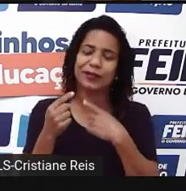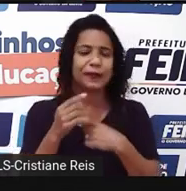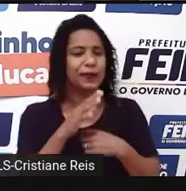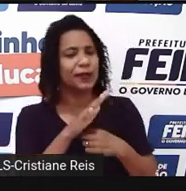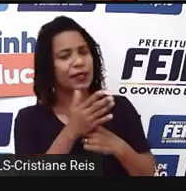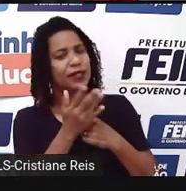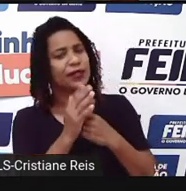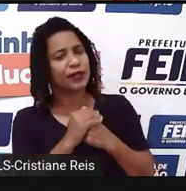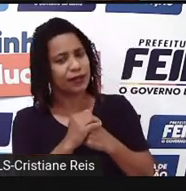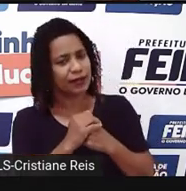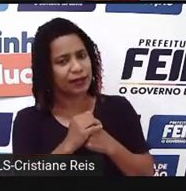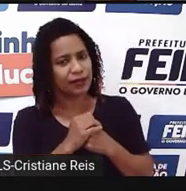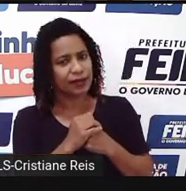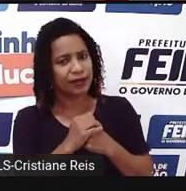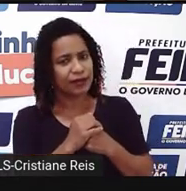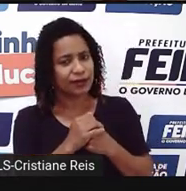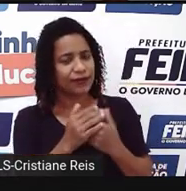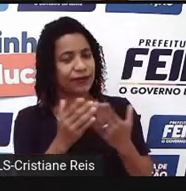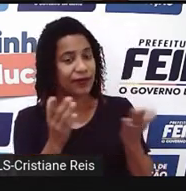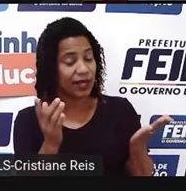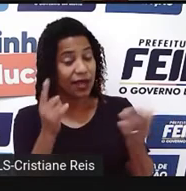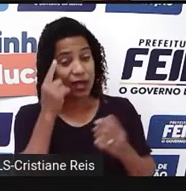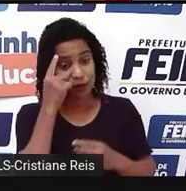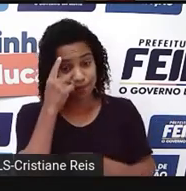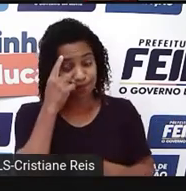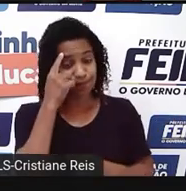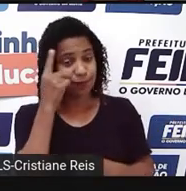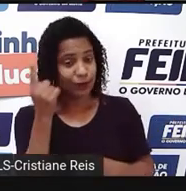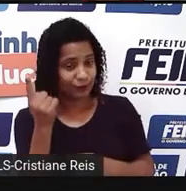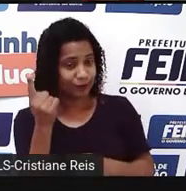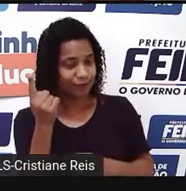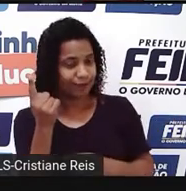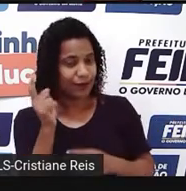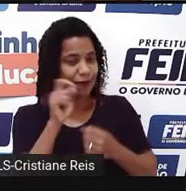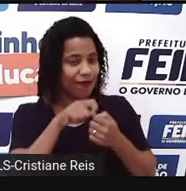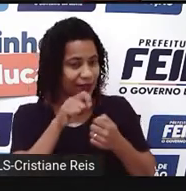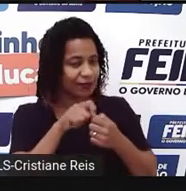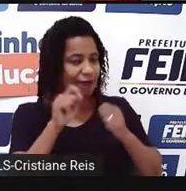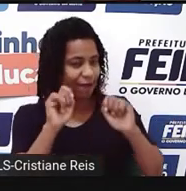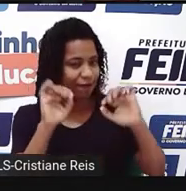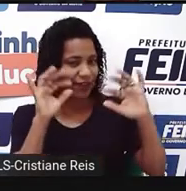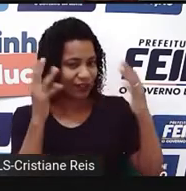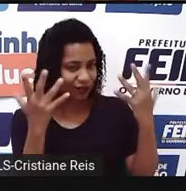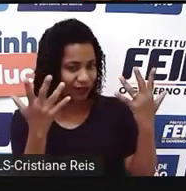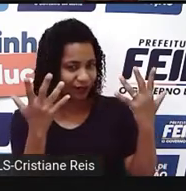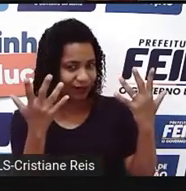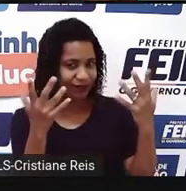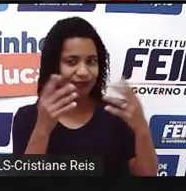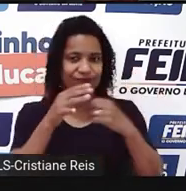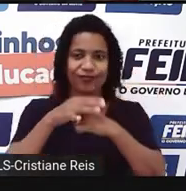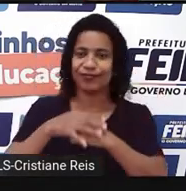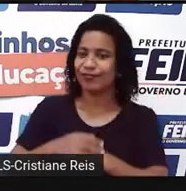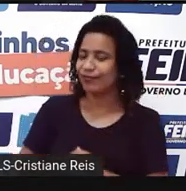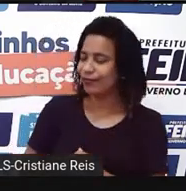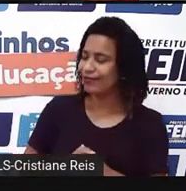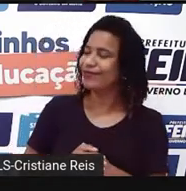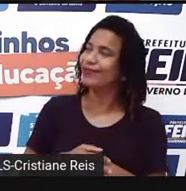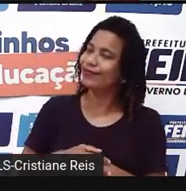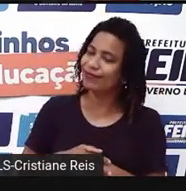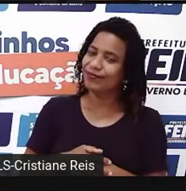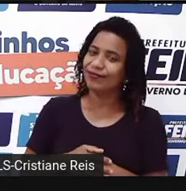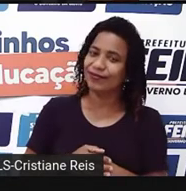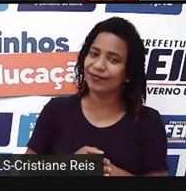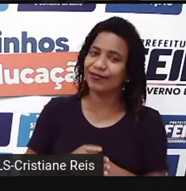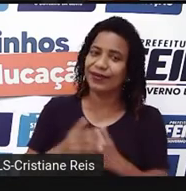let's have a party. Então, teve uma ideia, ó. Vamos fazer uma festa? A outra amiga diz, that's a great